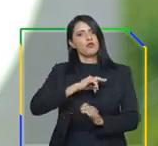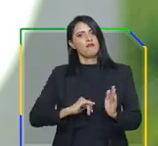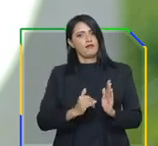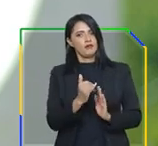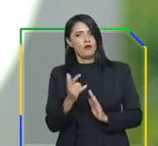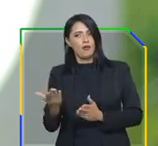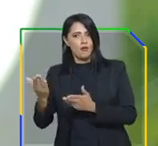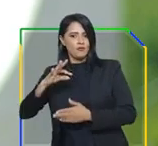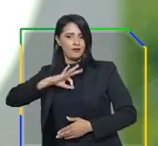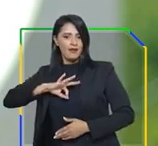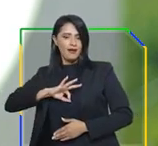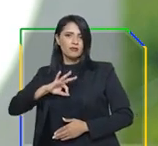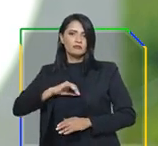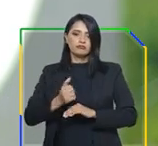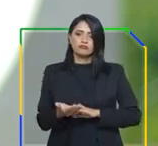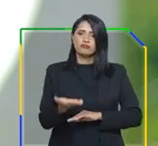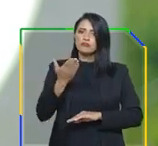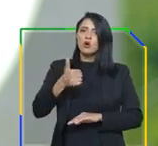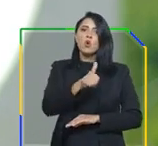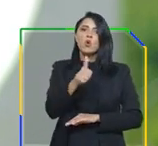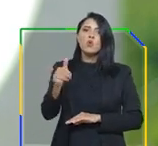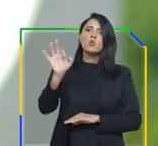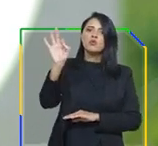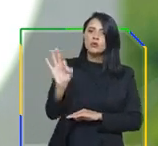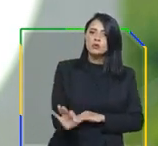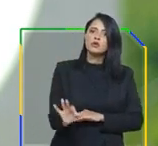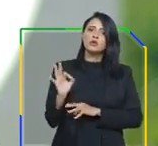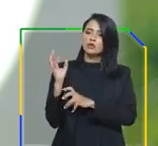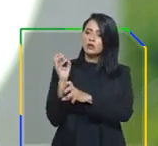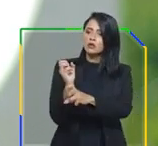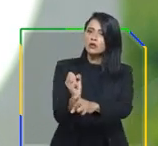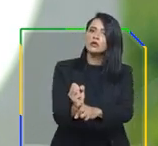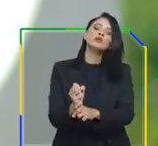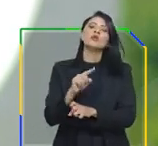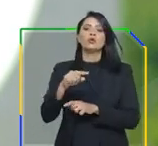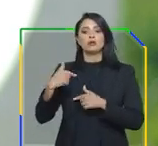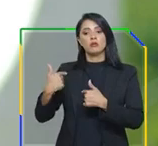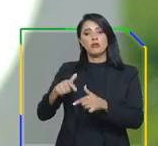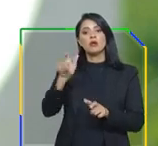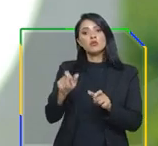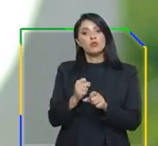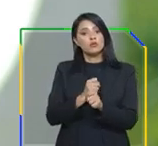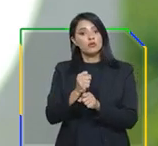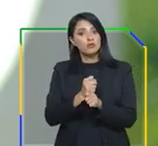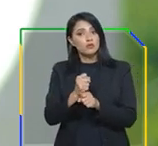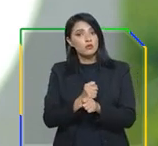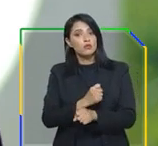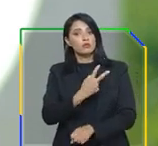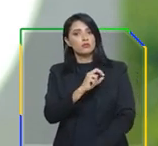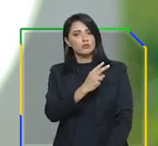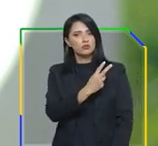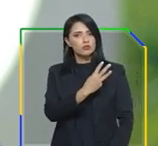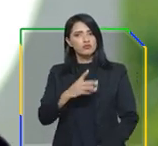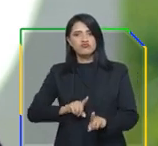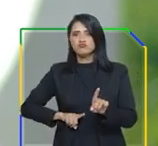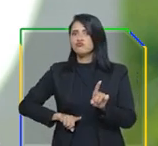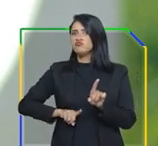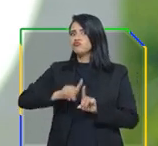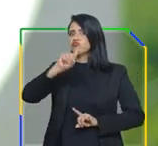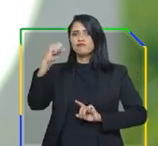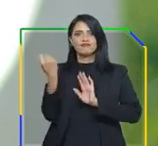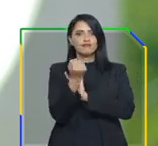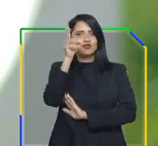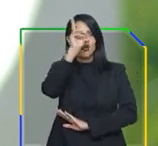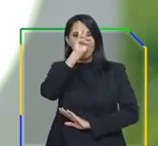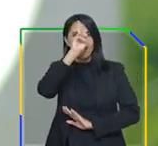de mais de 11% no rendimento médio dos trabalhadores e as trabalhadoras em 2023. Um recorde histórico.